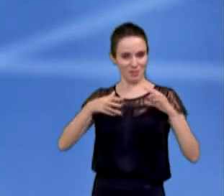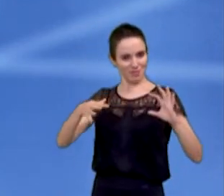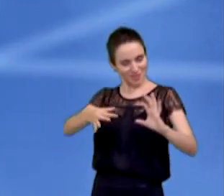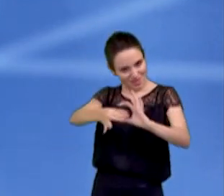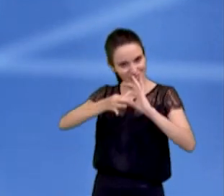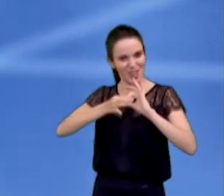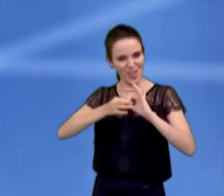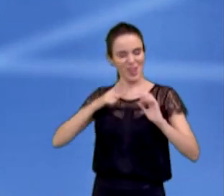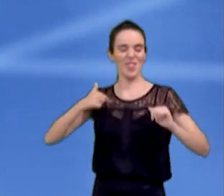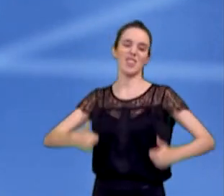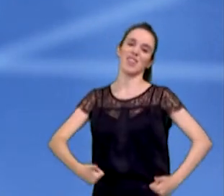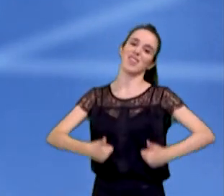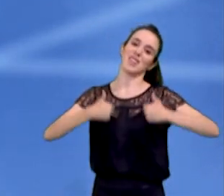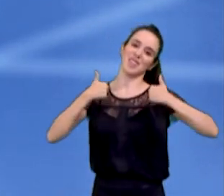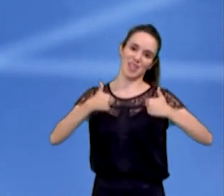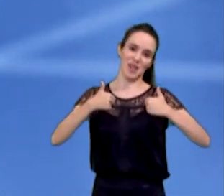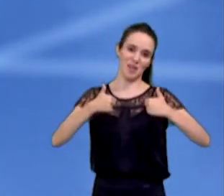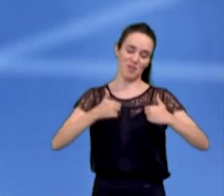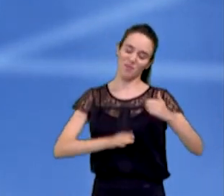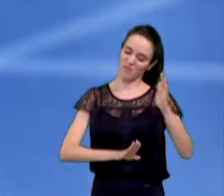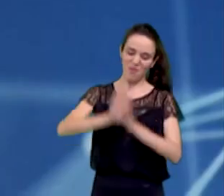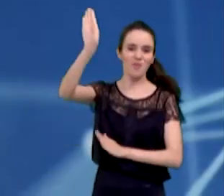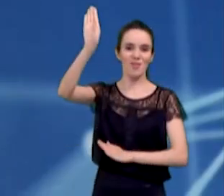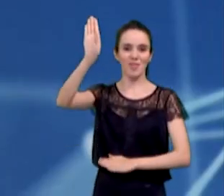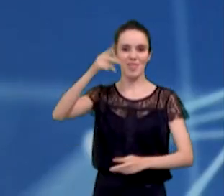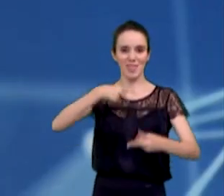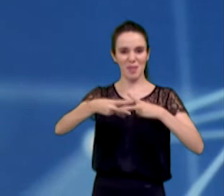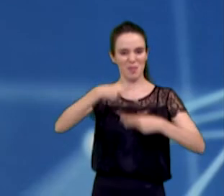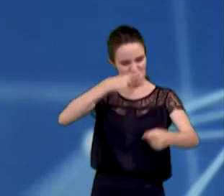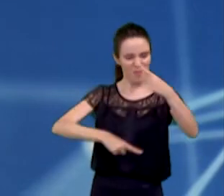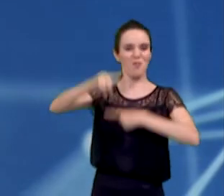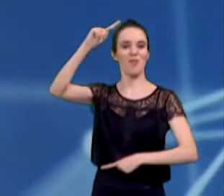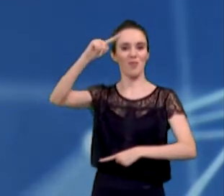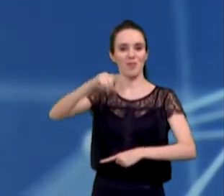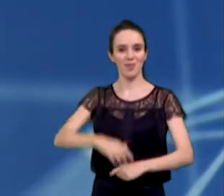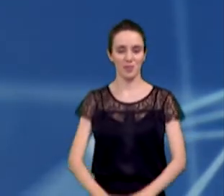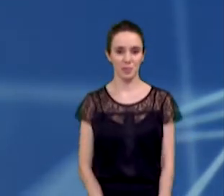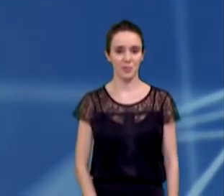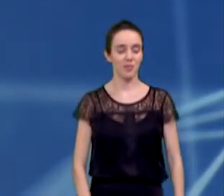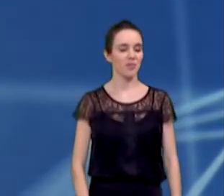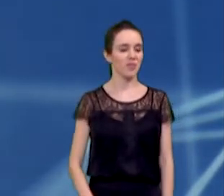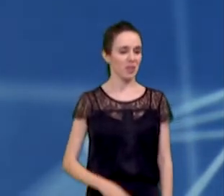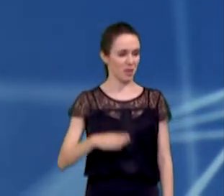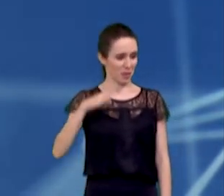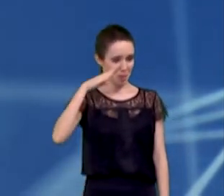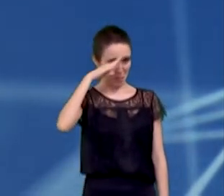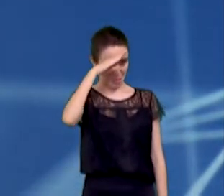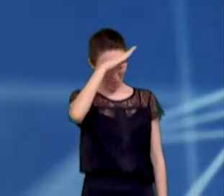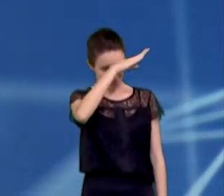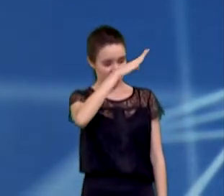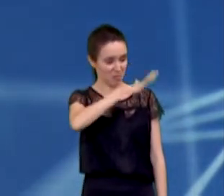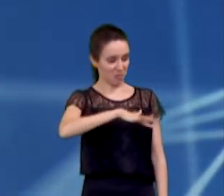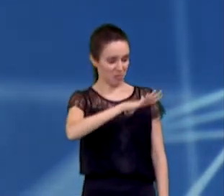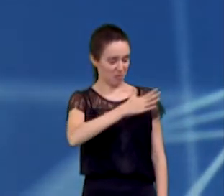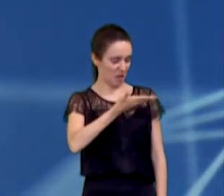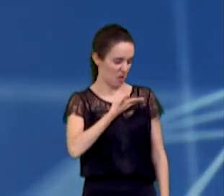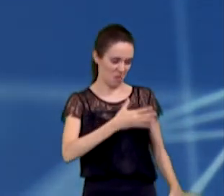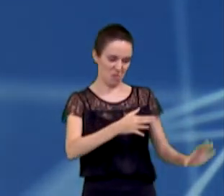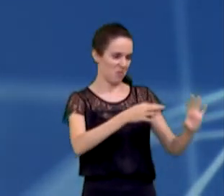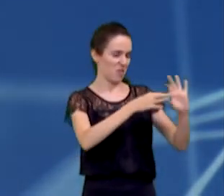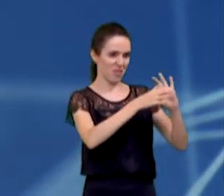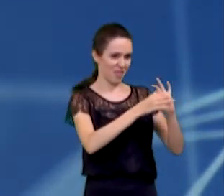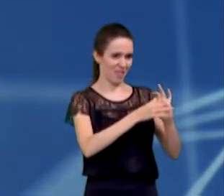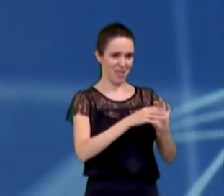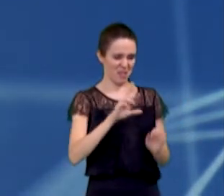jeito certo. E vamos fazer São José decolar. A réplica, candidata. Bolsonaro e seus aliados, seja escrachado